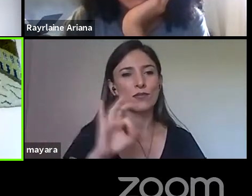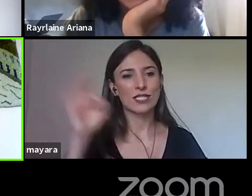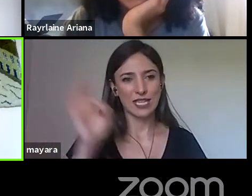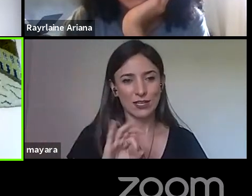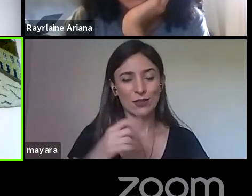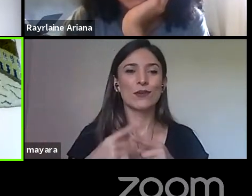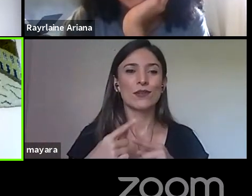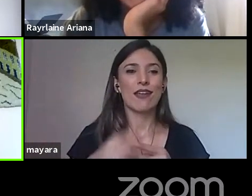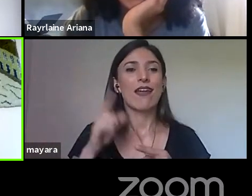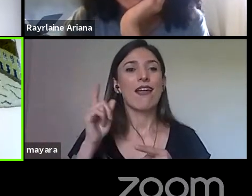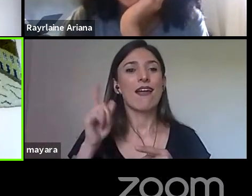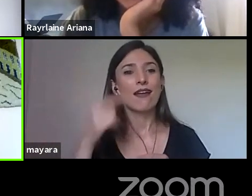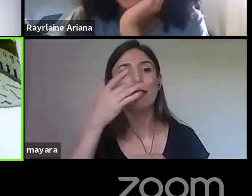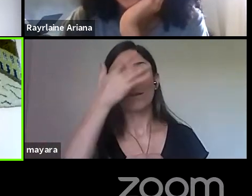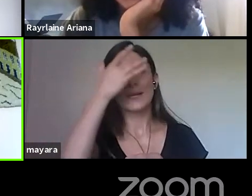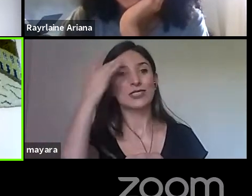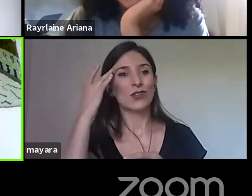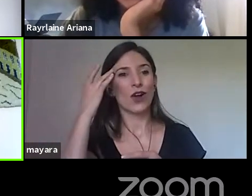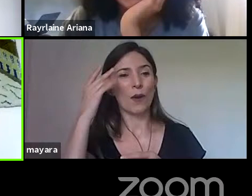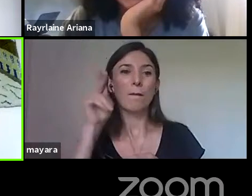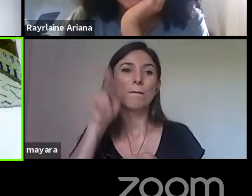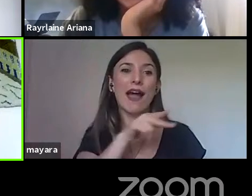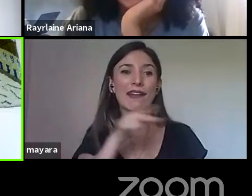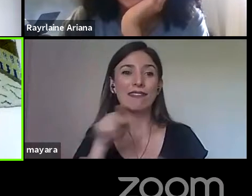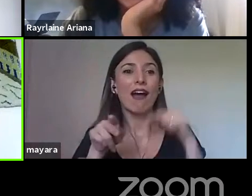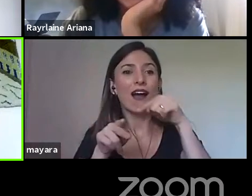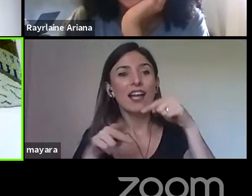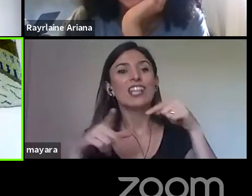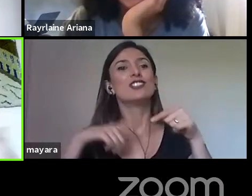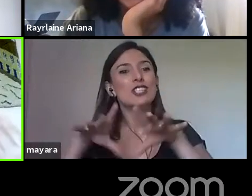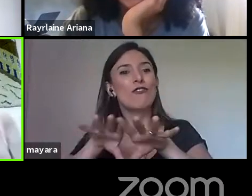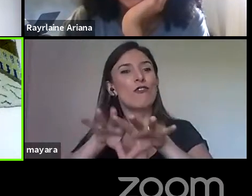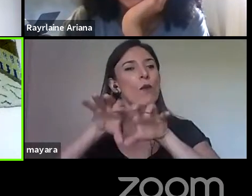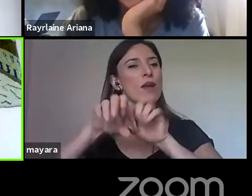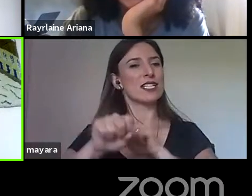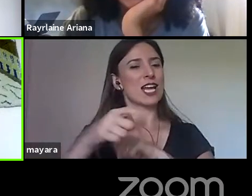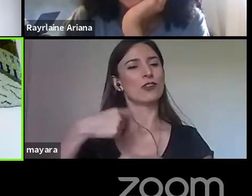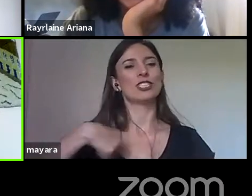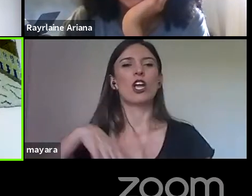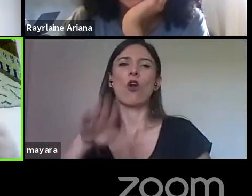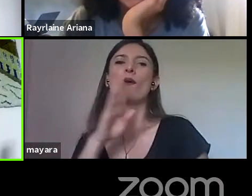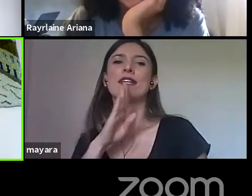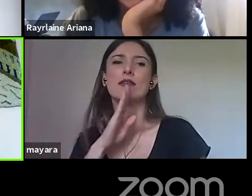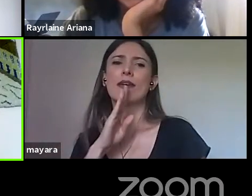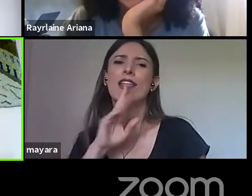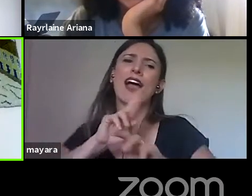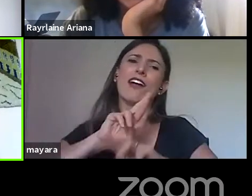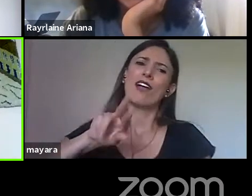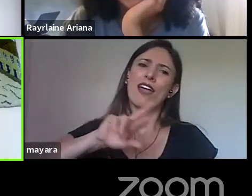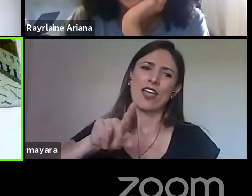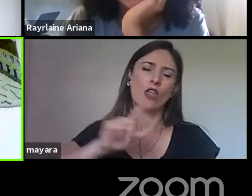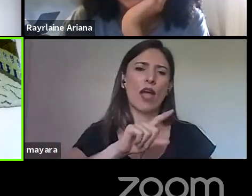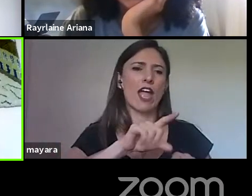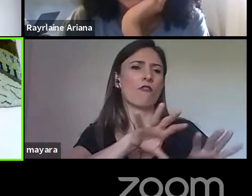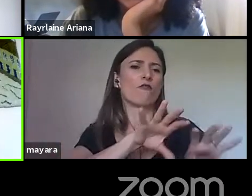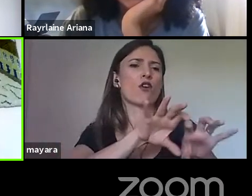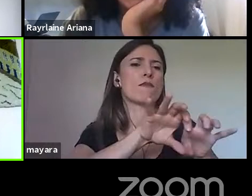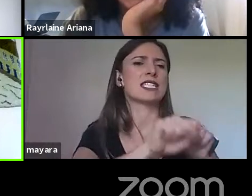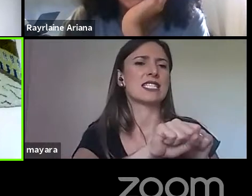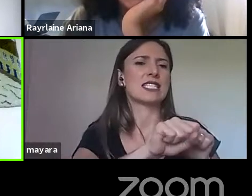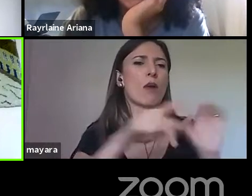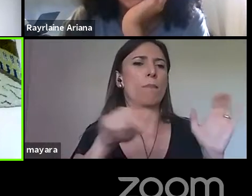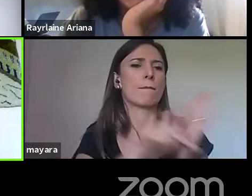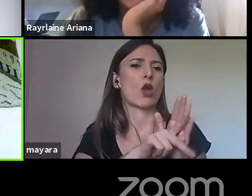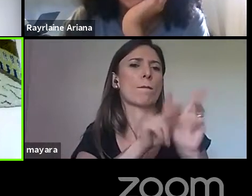têm formação, que têm o conhecimento, não é a formação docente, porque a gente ainda não está falando da ideia de formação,